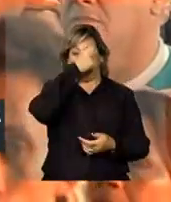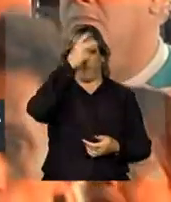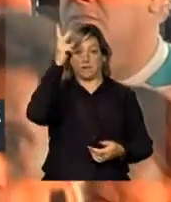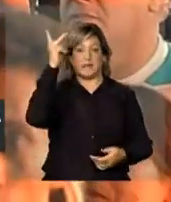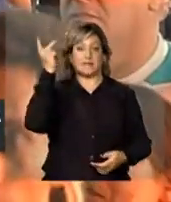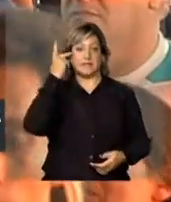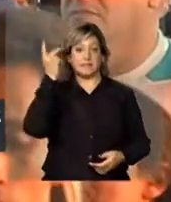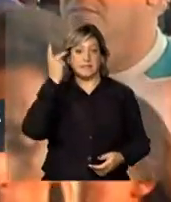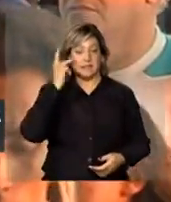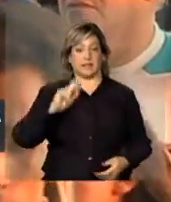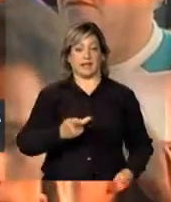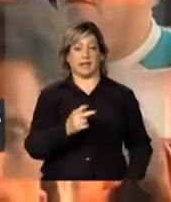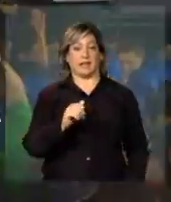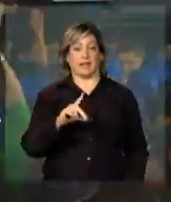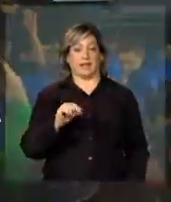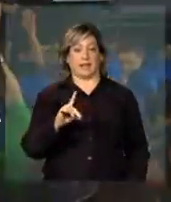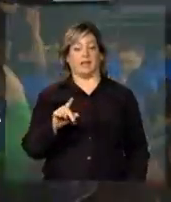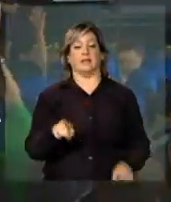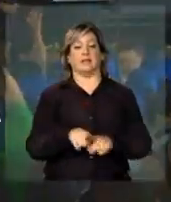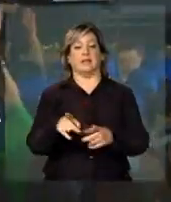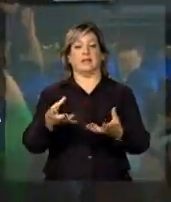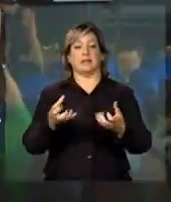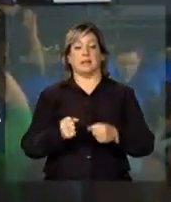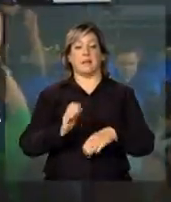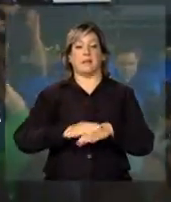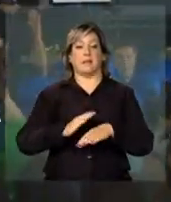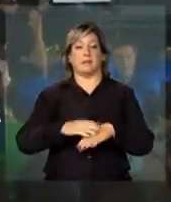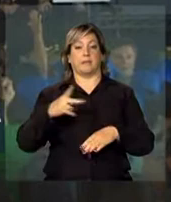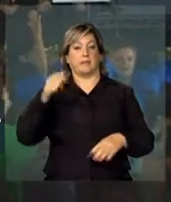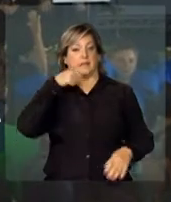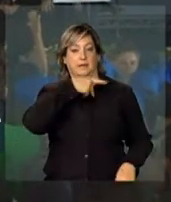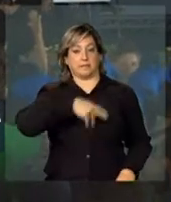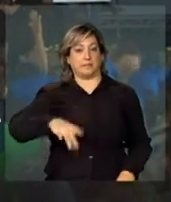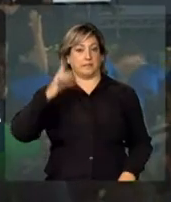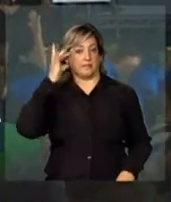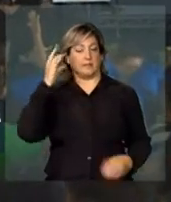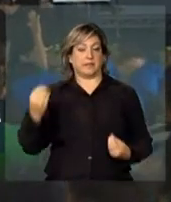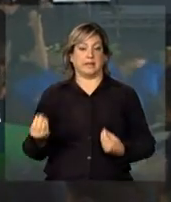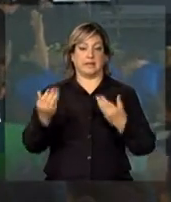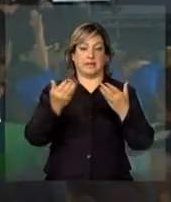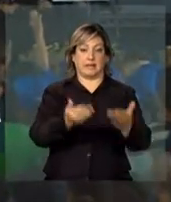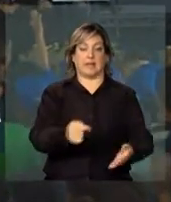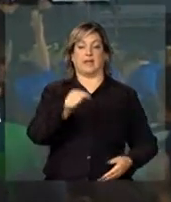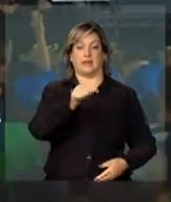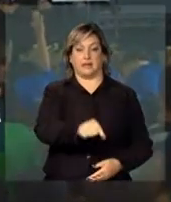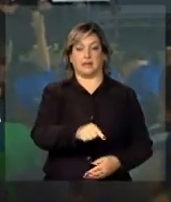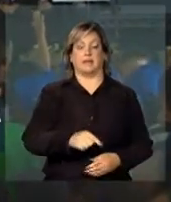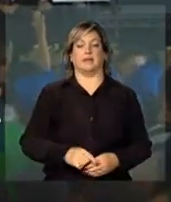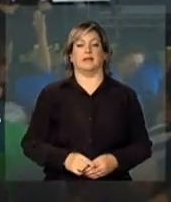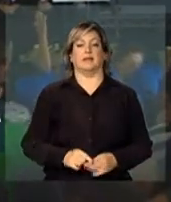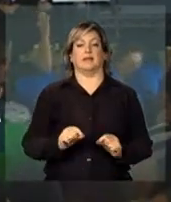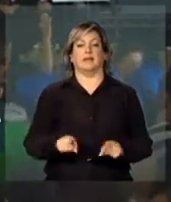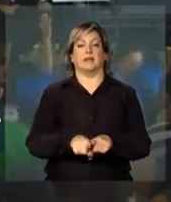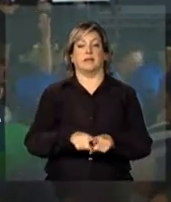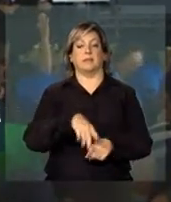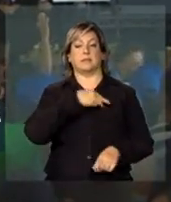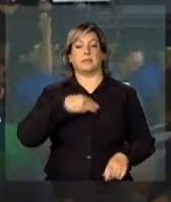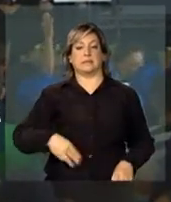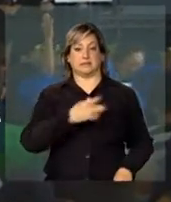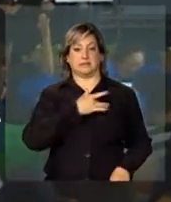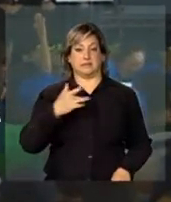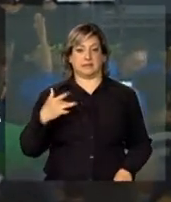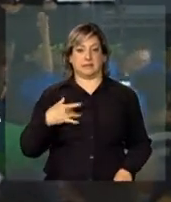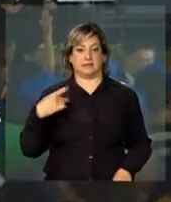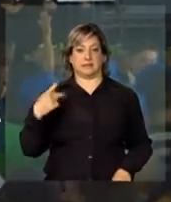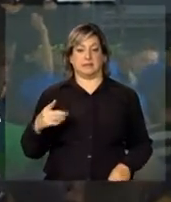Paulo, Fernando Haddad, para que receba das mãos da presidenta da República, Dilma Rousseff e do ministro da Saúde,